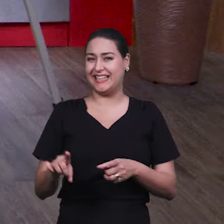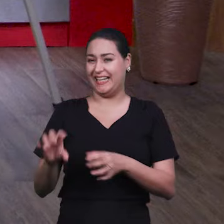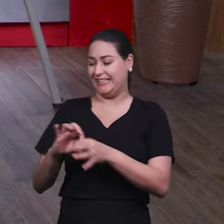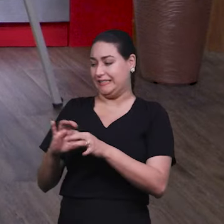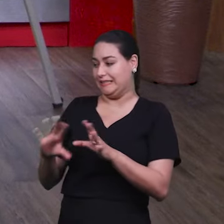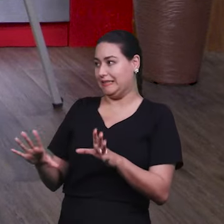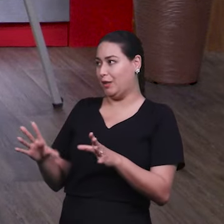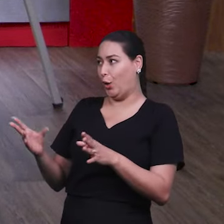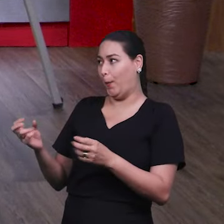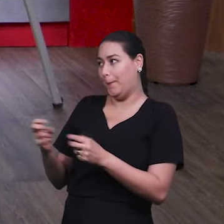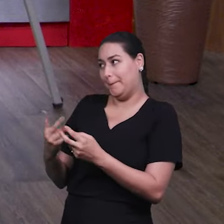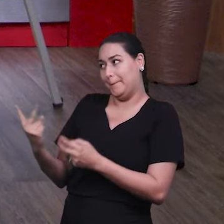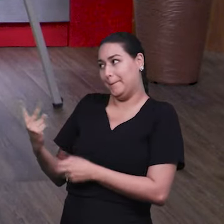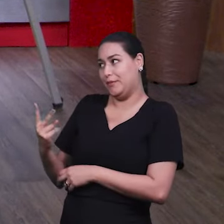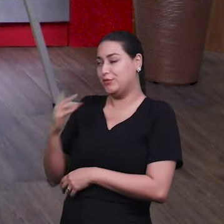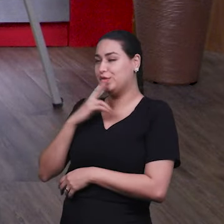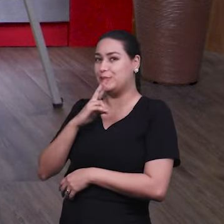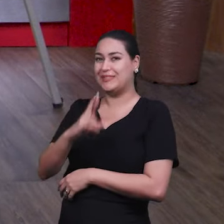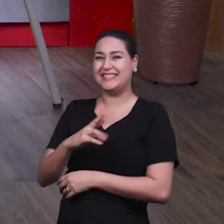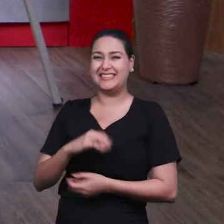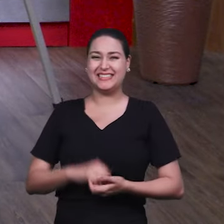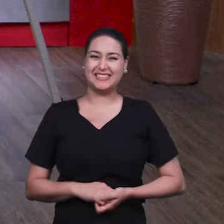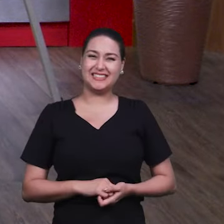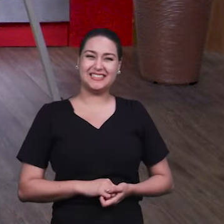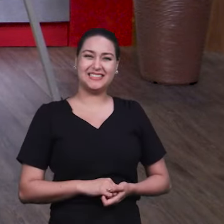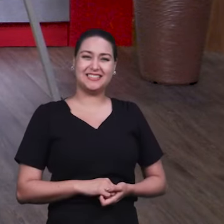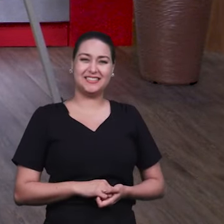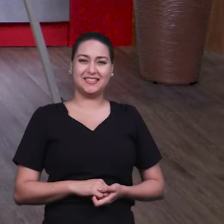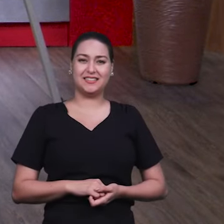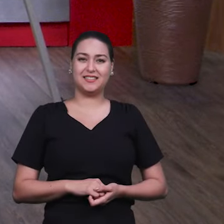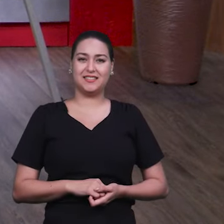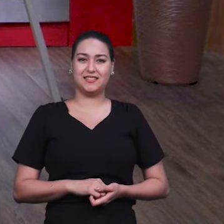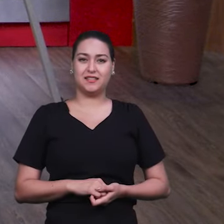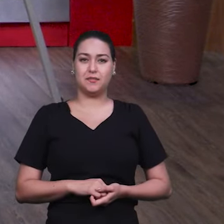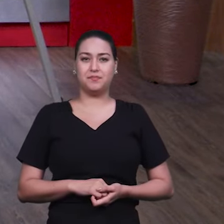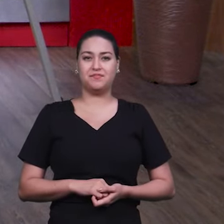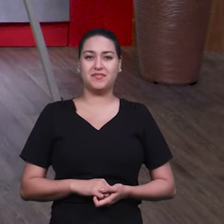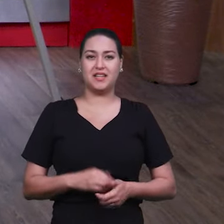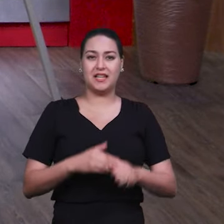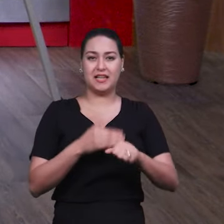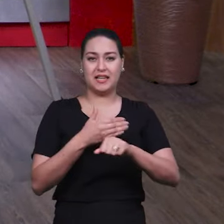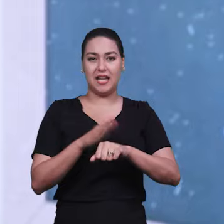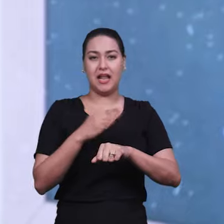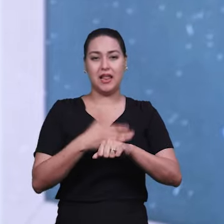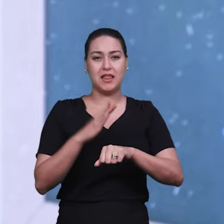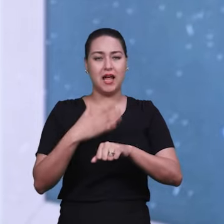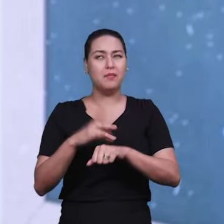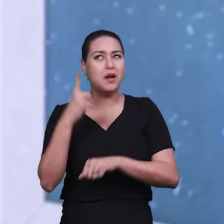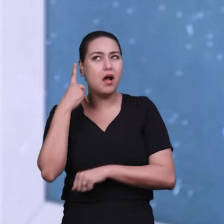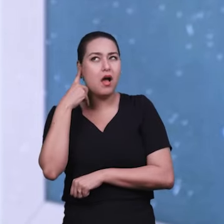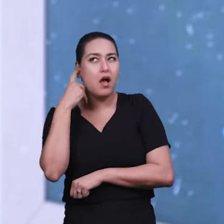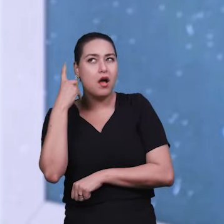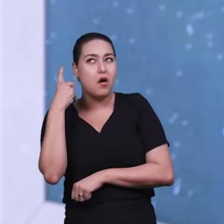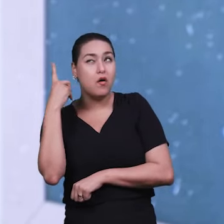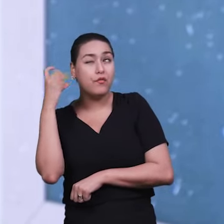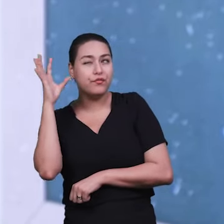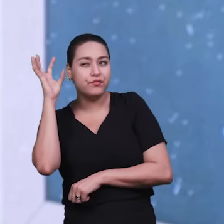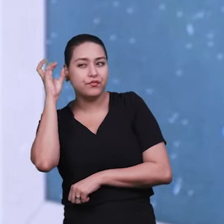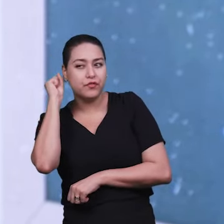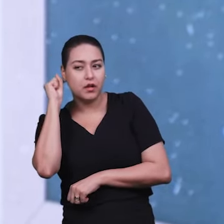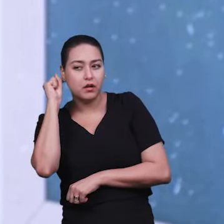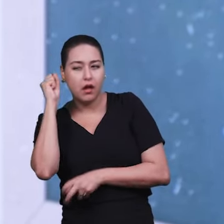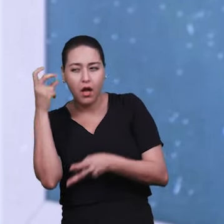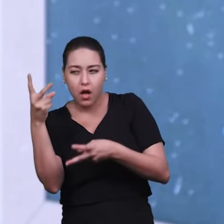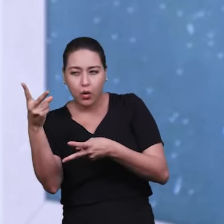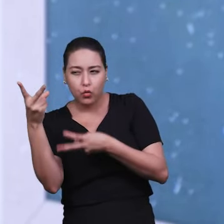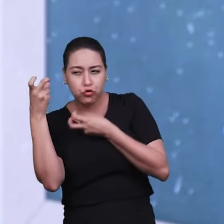pode... Olha, no caso, você é treinado o ouvido, o músico tem que treinar o ouvido desde novo. E